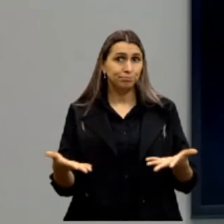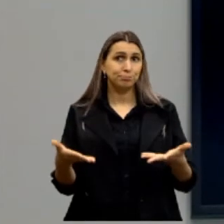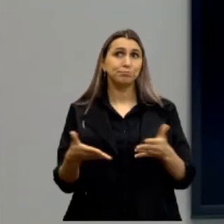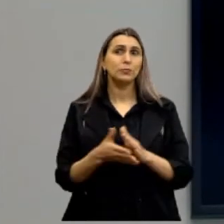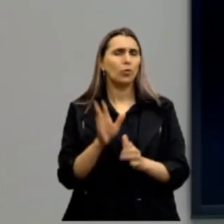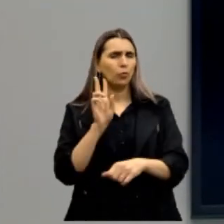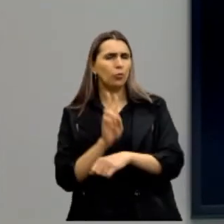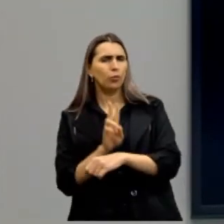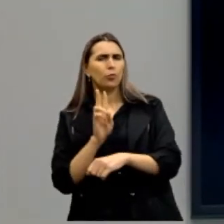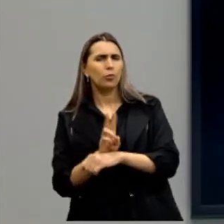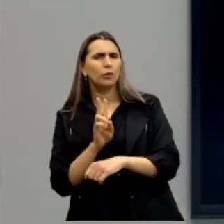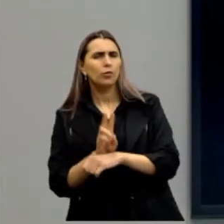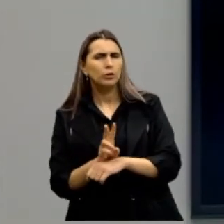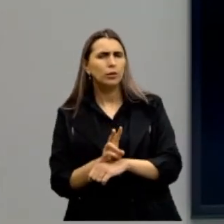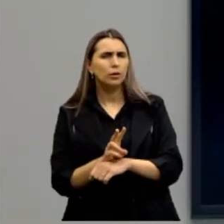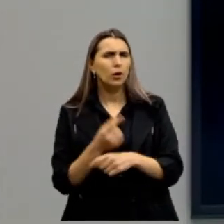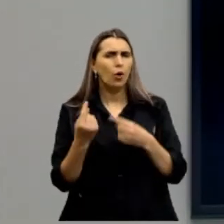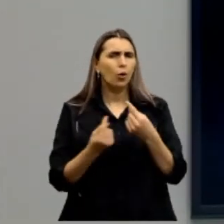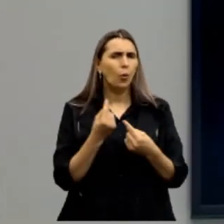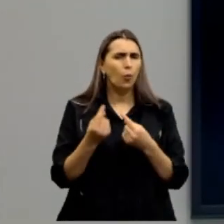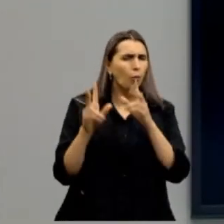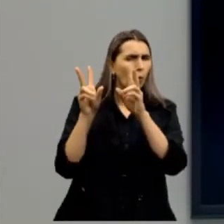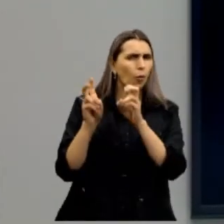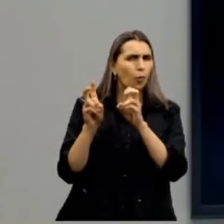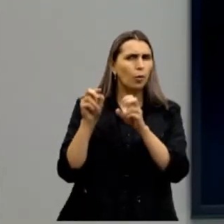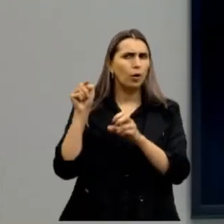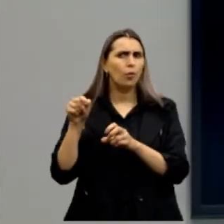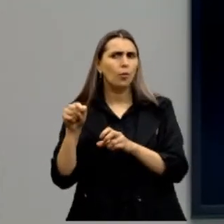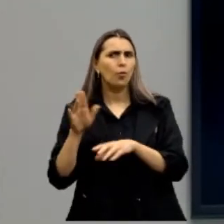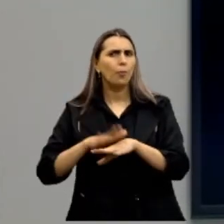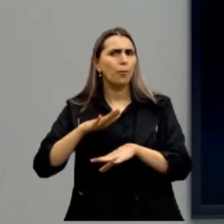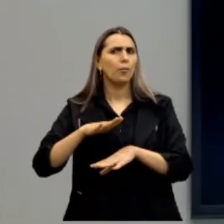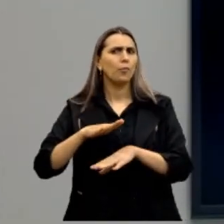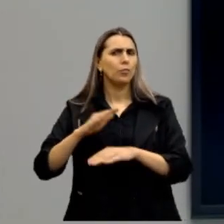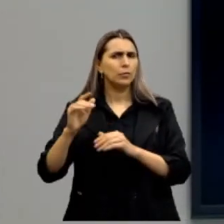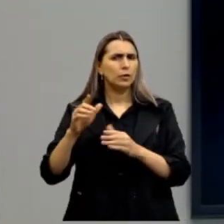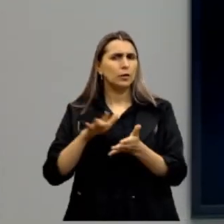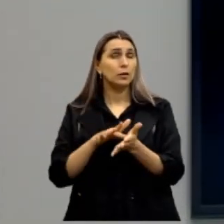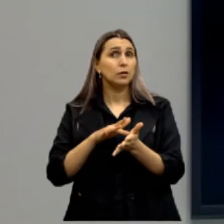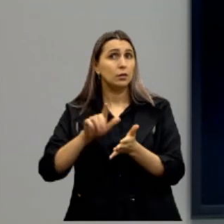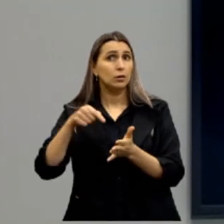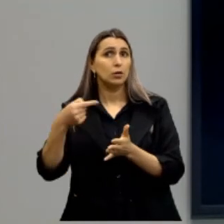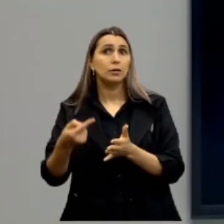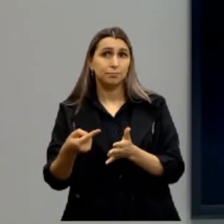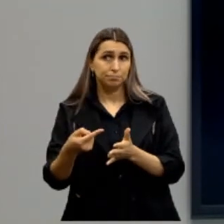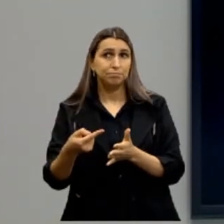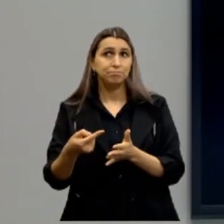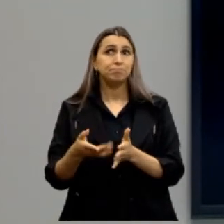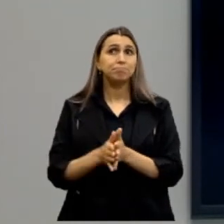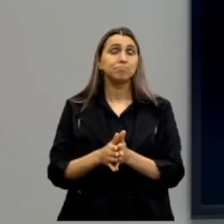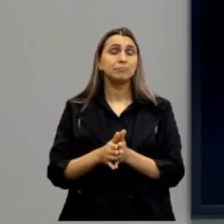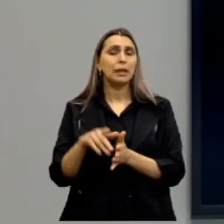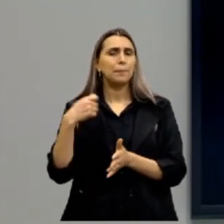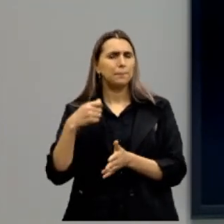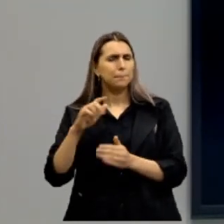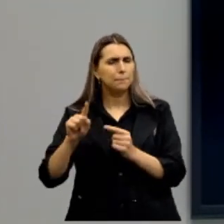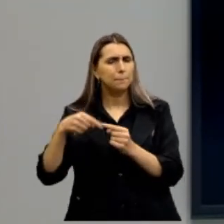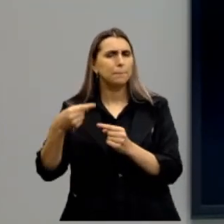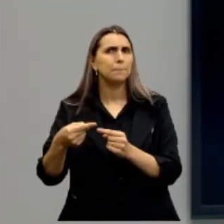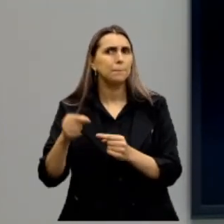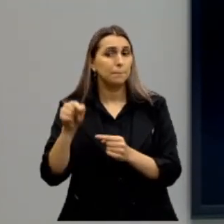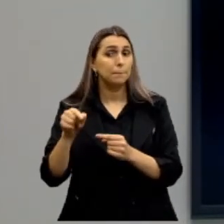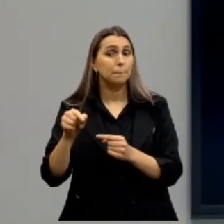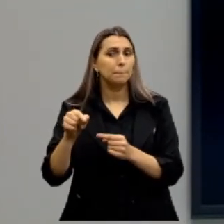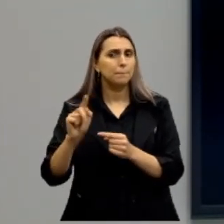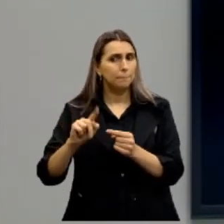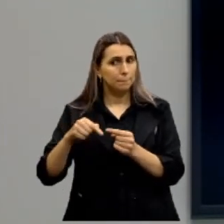então cuidarmos com alguns assuntos, alguns são muito, muito superficiais, então temos que ir um pouco além e